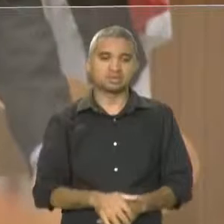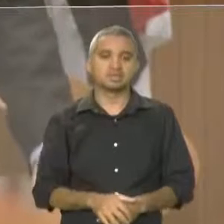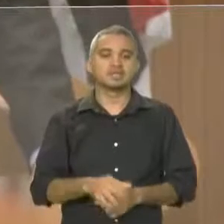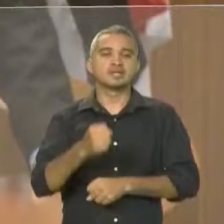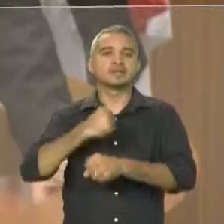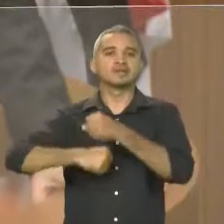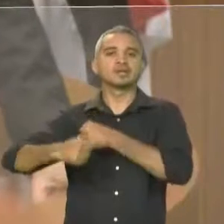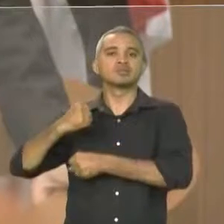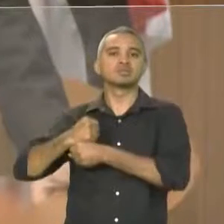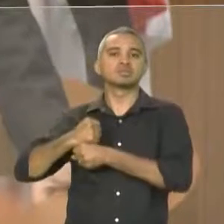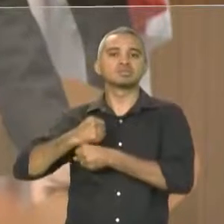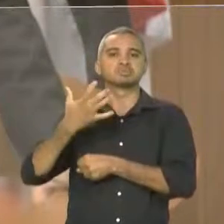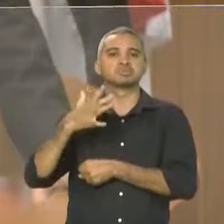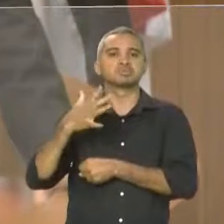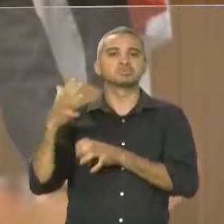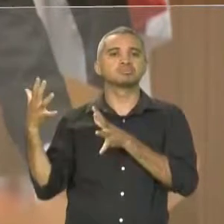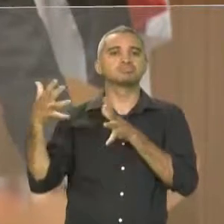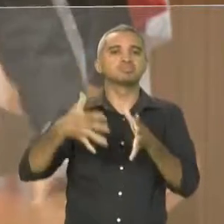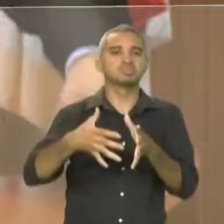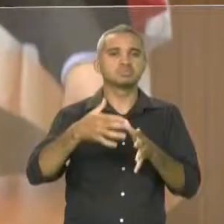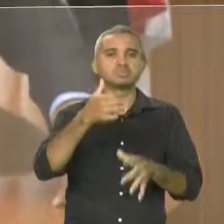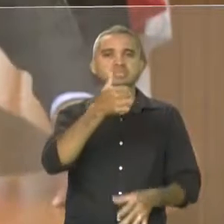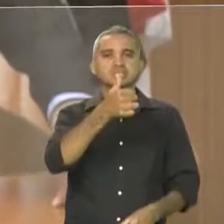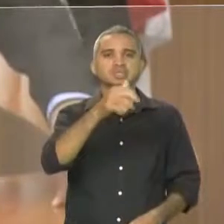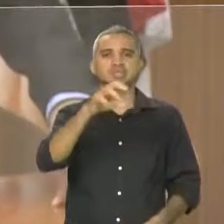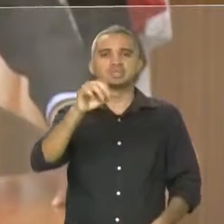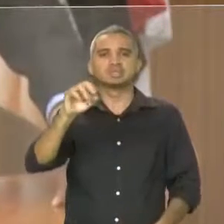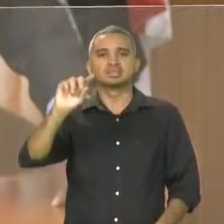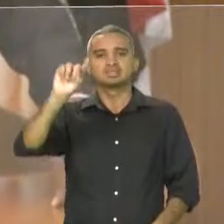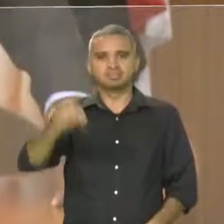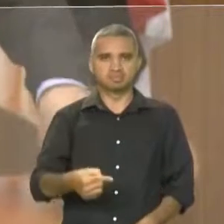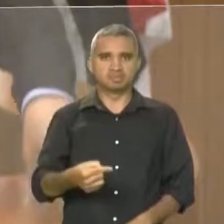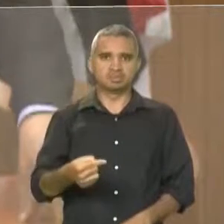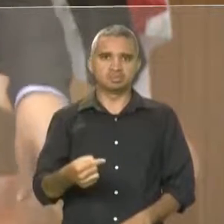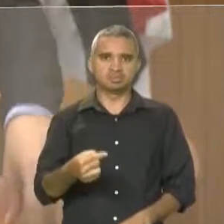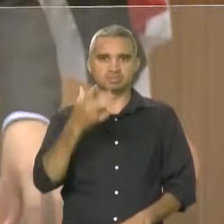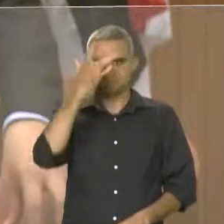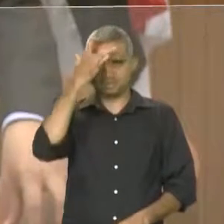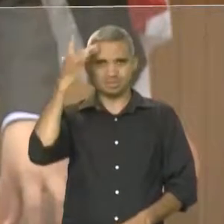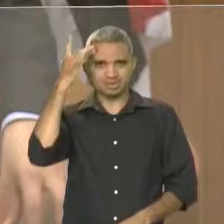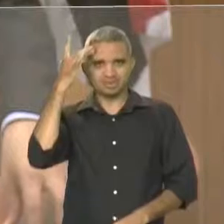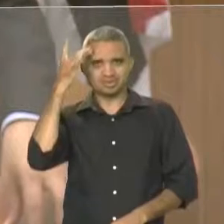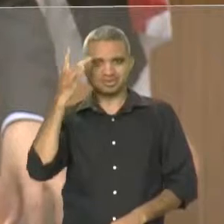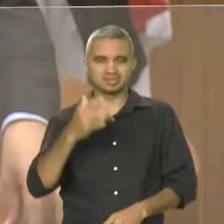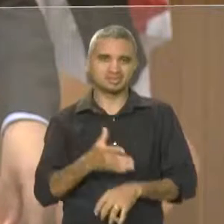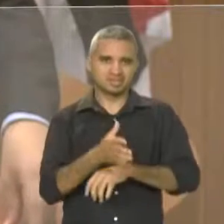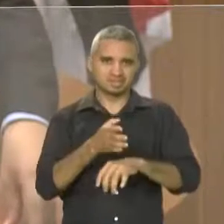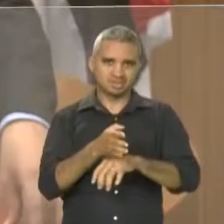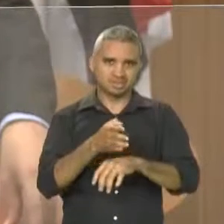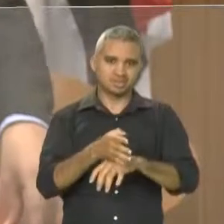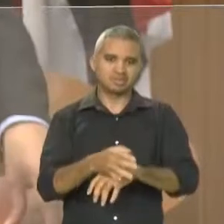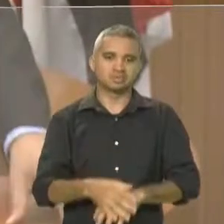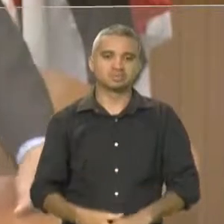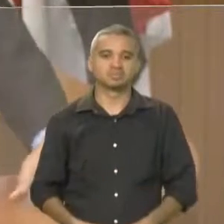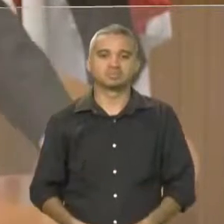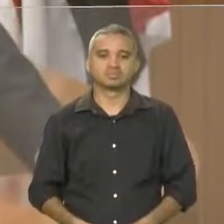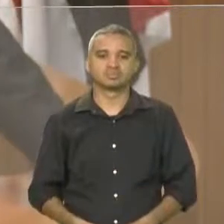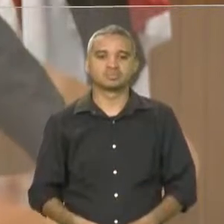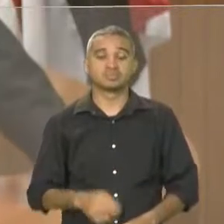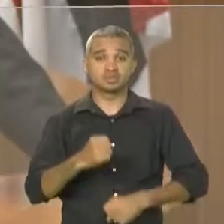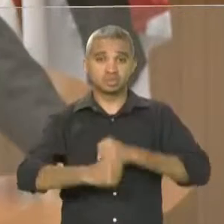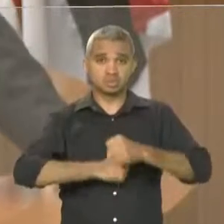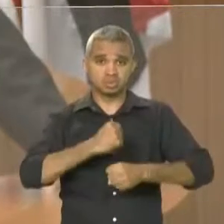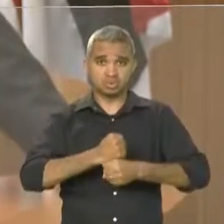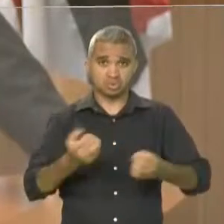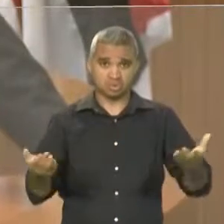de 100 mil visitantes, nos dias do Salão do Livro de Imperatriz. Este ano, a